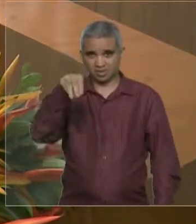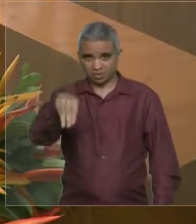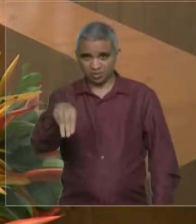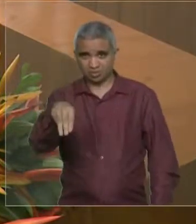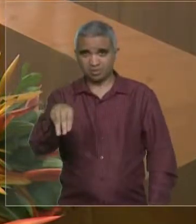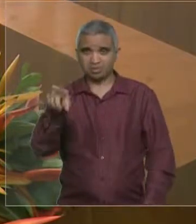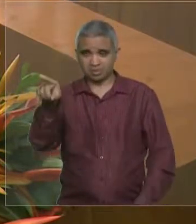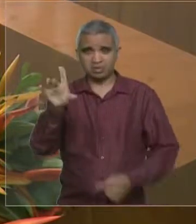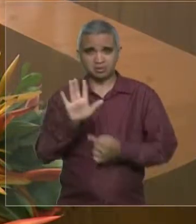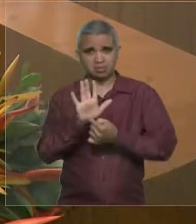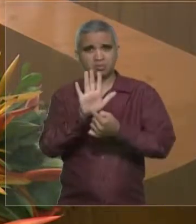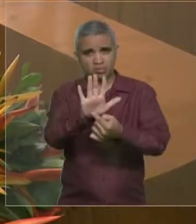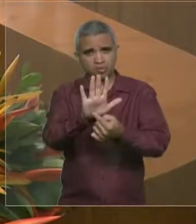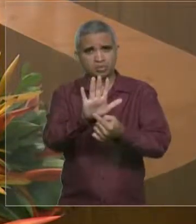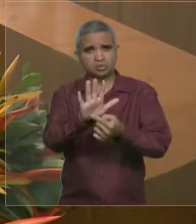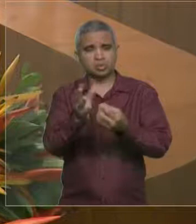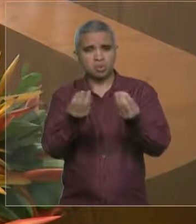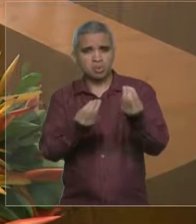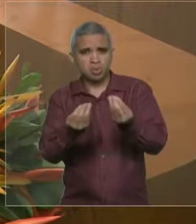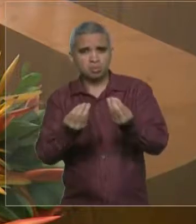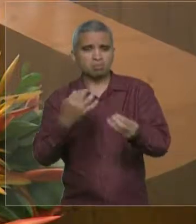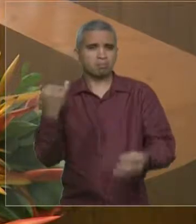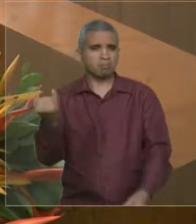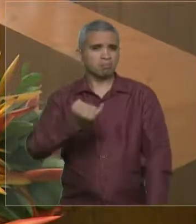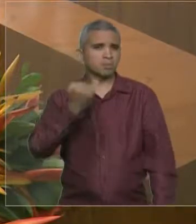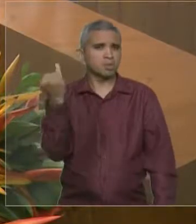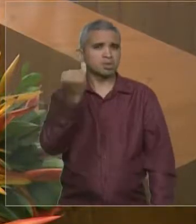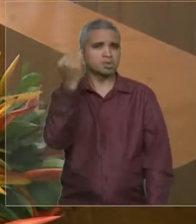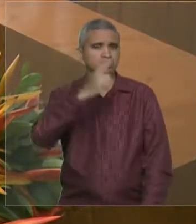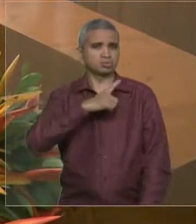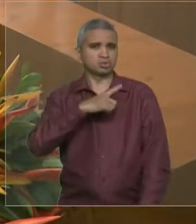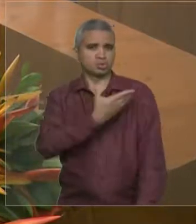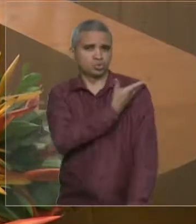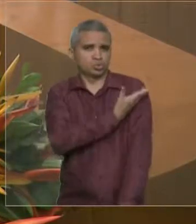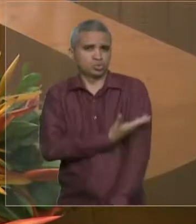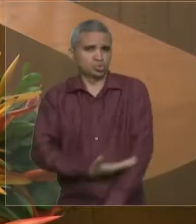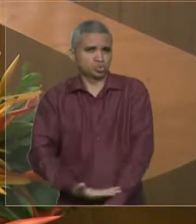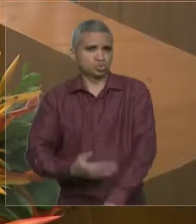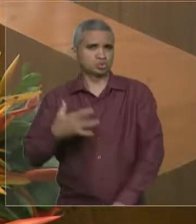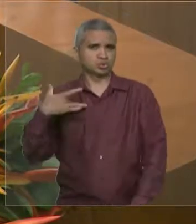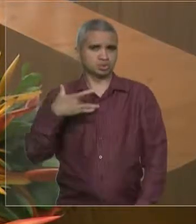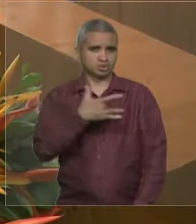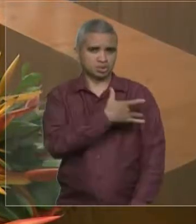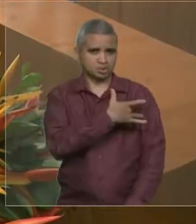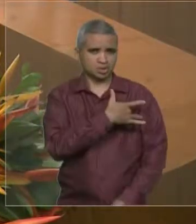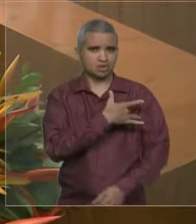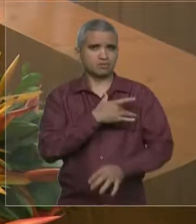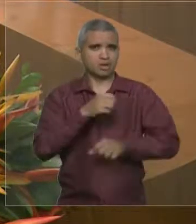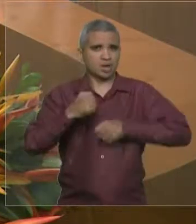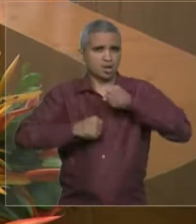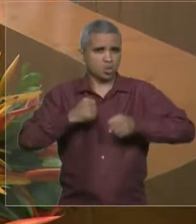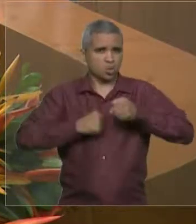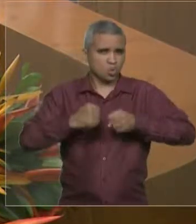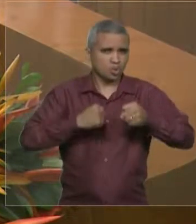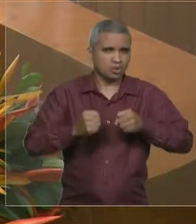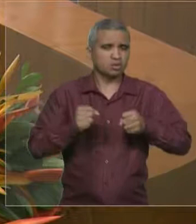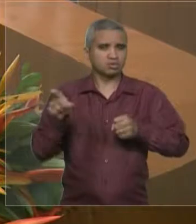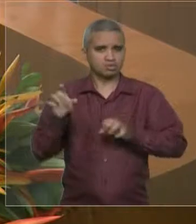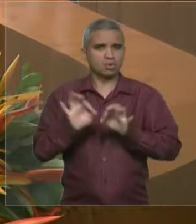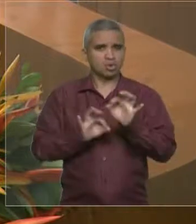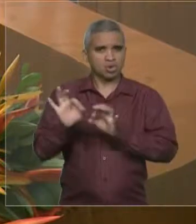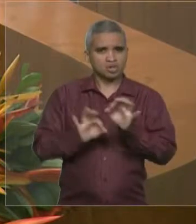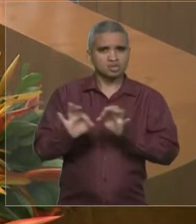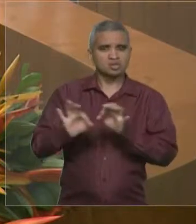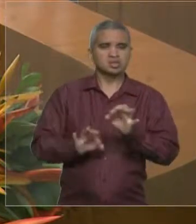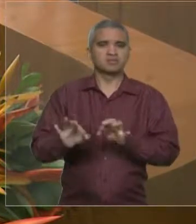o quanto é importante se ter hábitos saudáveis. E a corrida hoje, muito bem organizada pela Academia